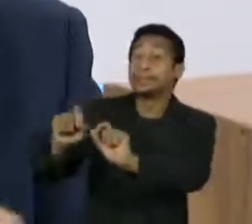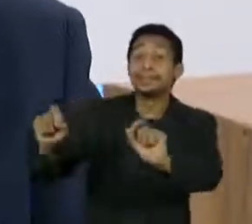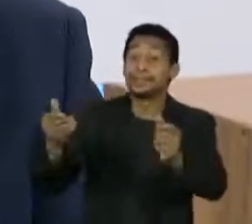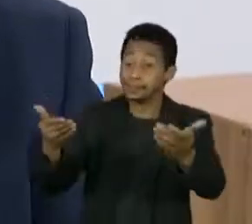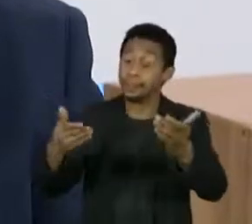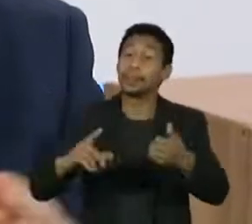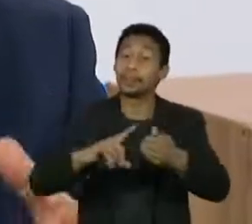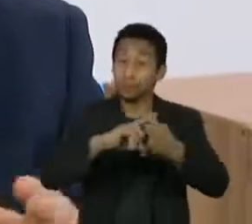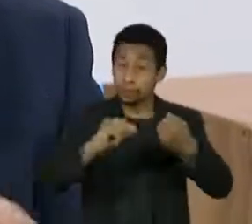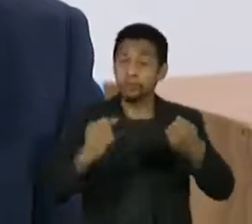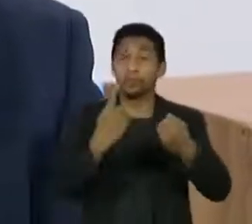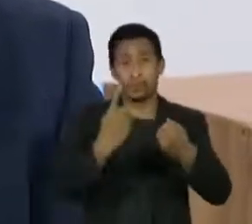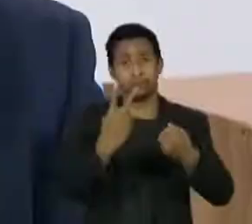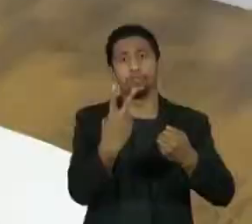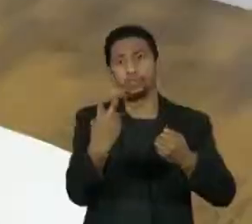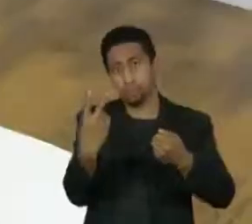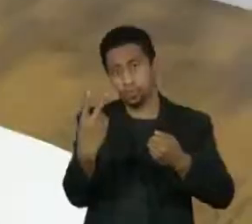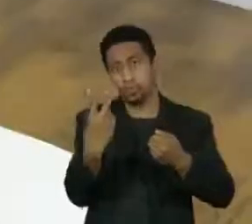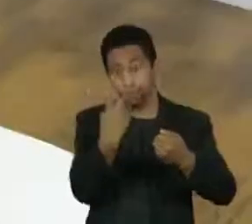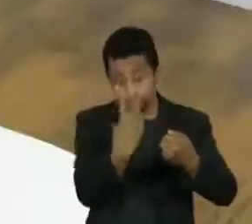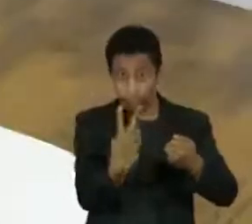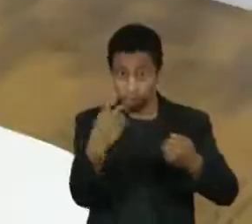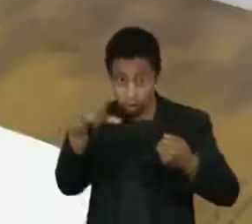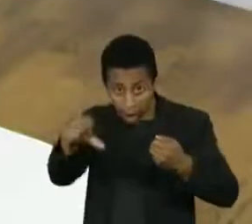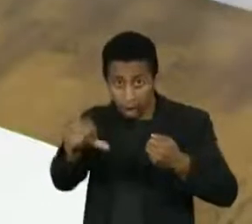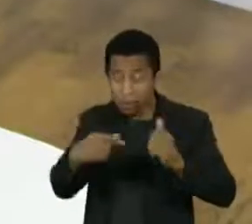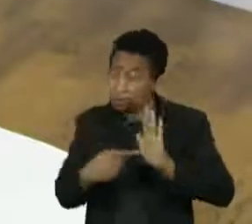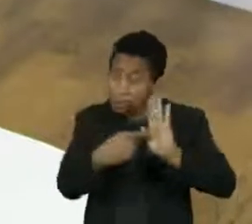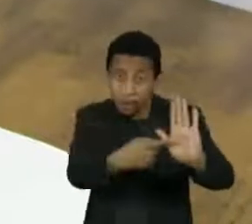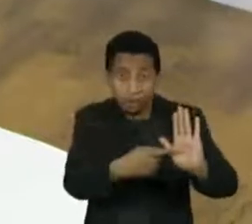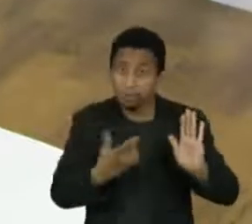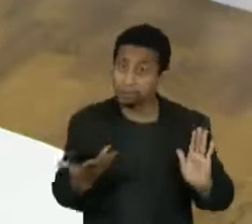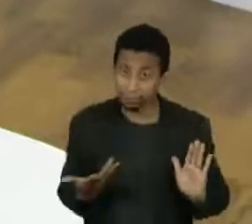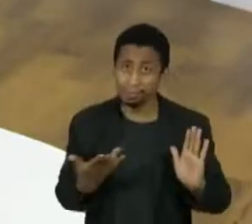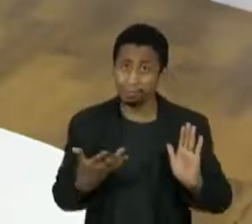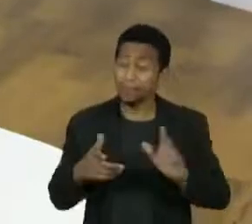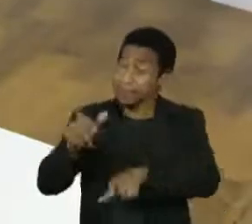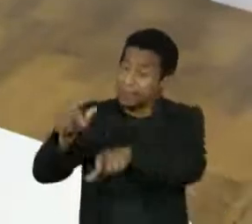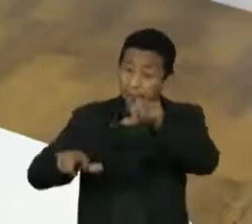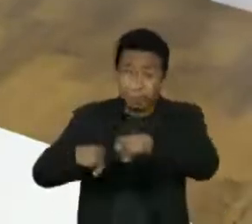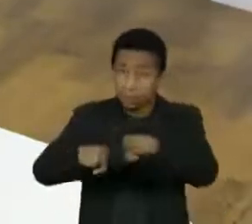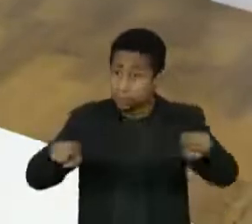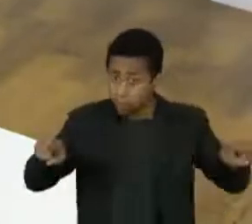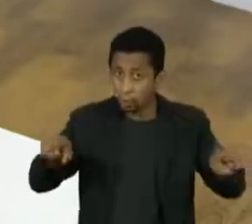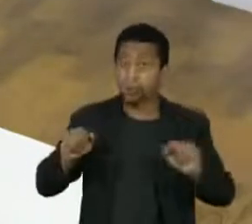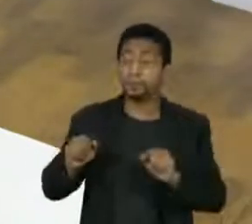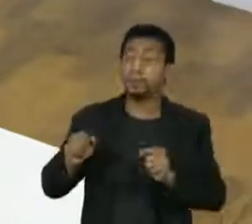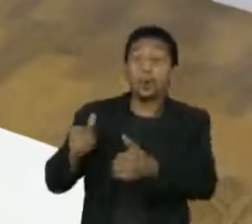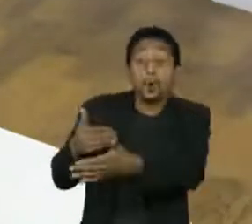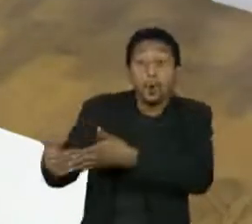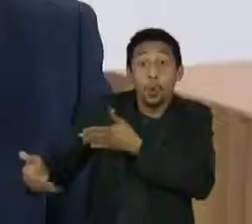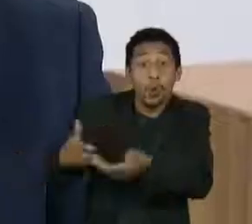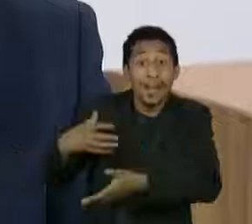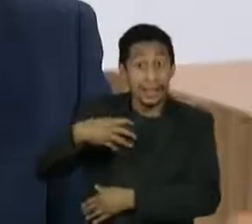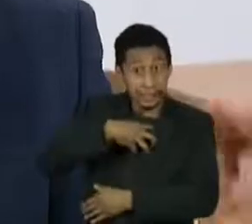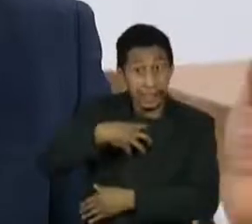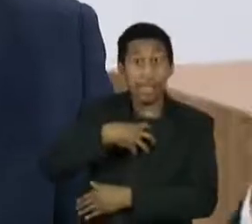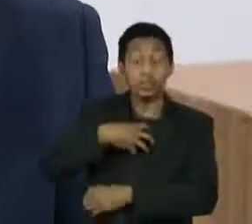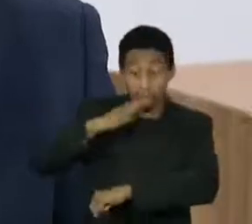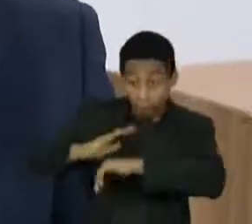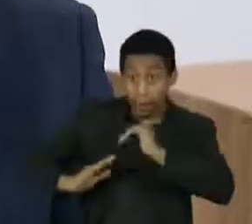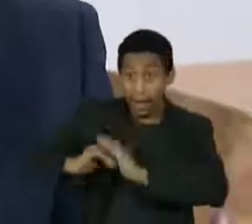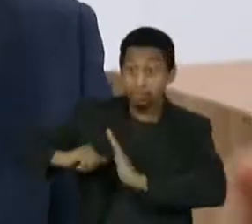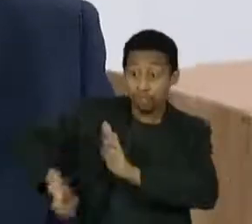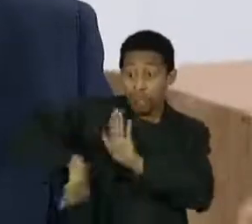O artigo 29 é taxativo, ele foi adotado ali a teoria unitária e humanista, que diz que quem, de qualquer forma, concorre para o crime,